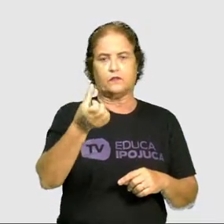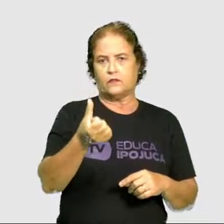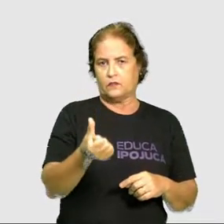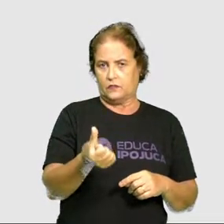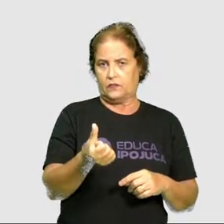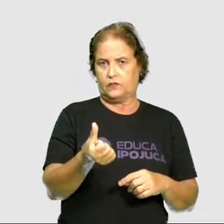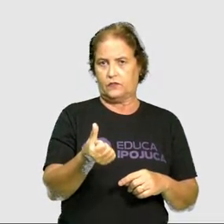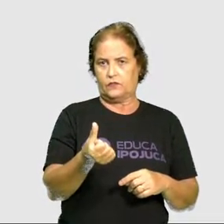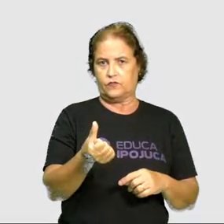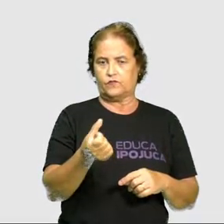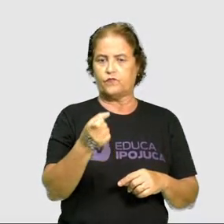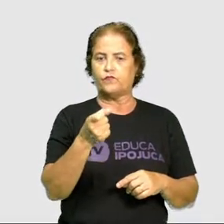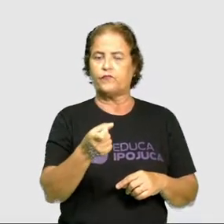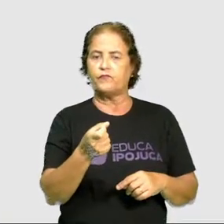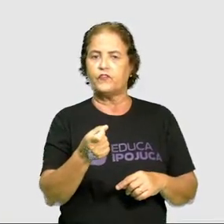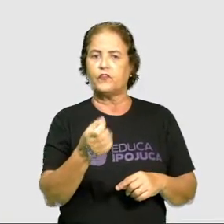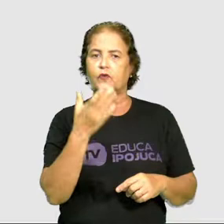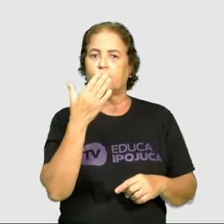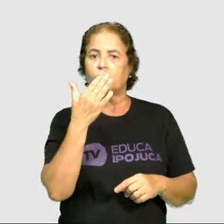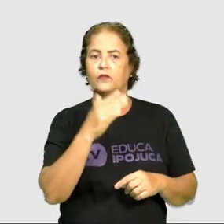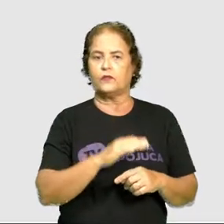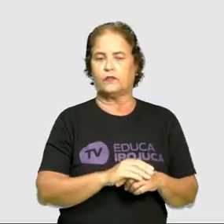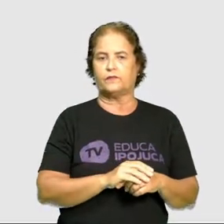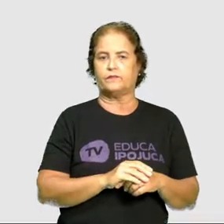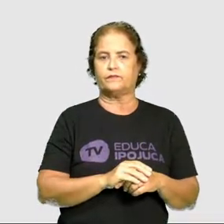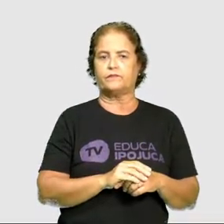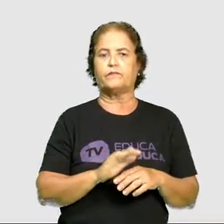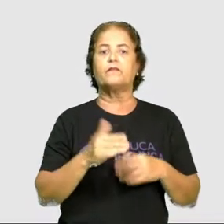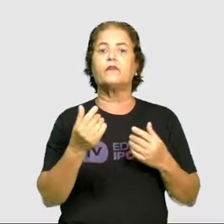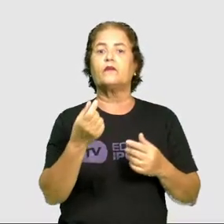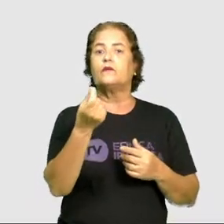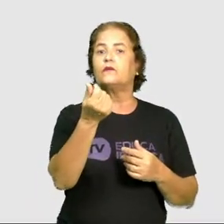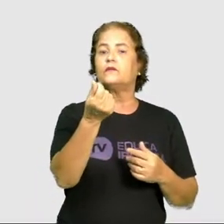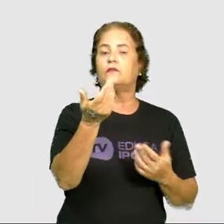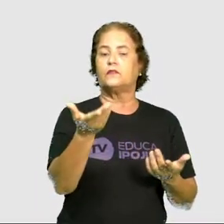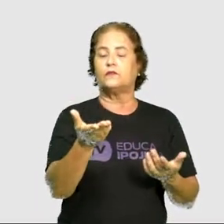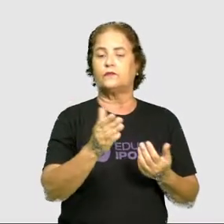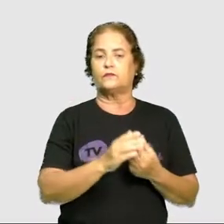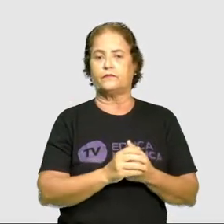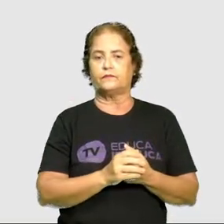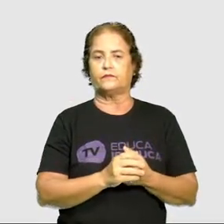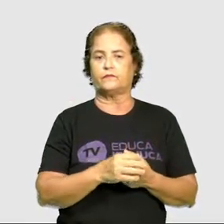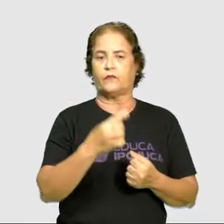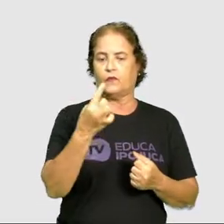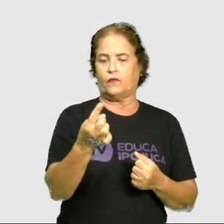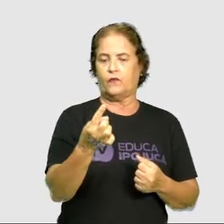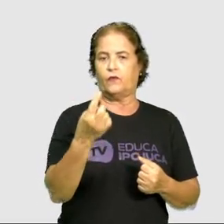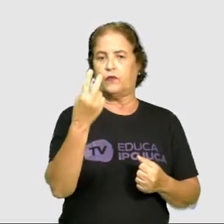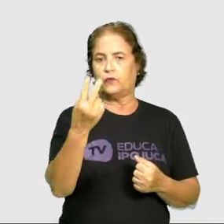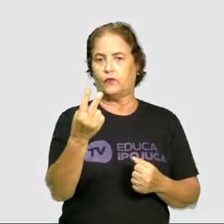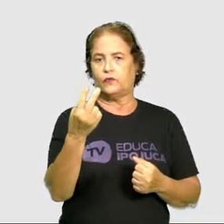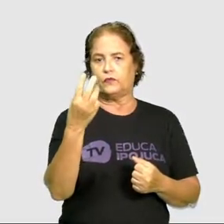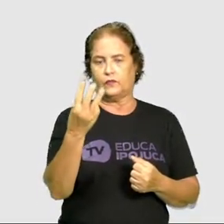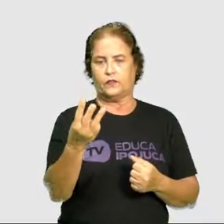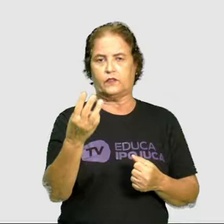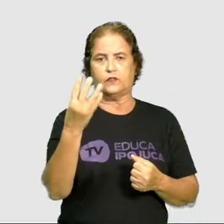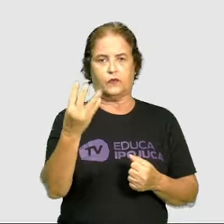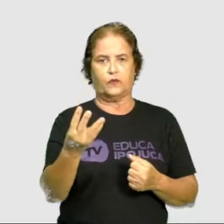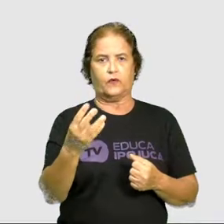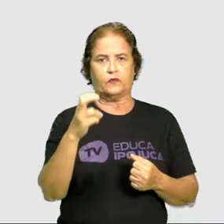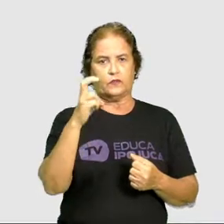seis fichas coloridas. Em relação ao dinheiro. Uma, duas, três,